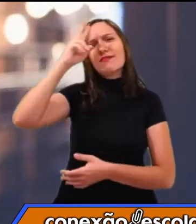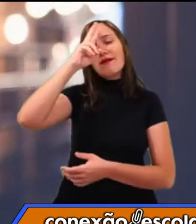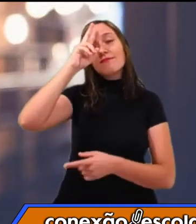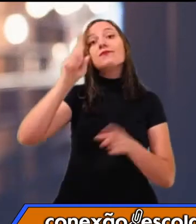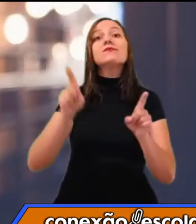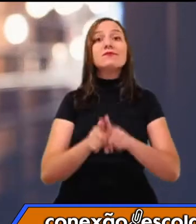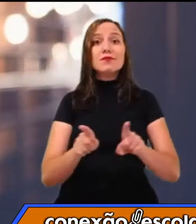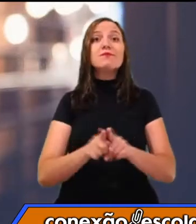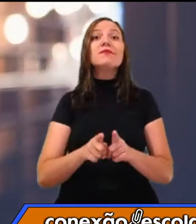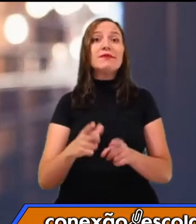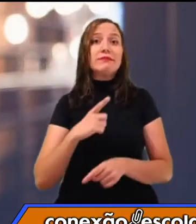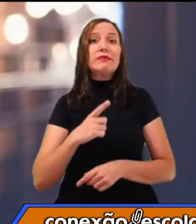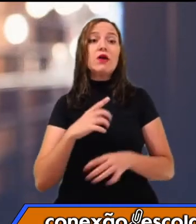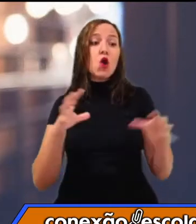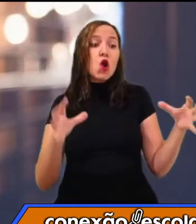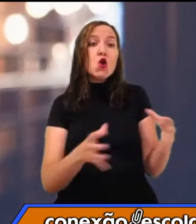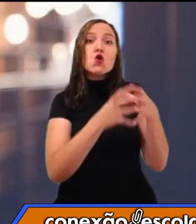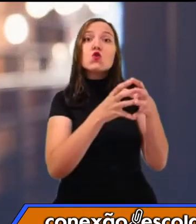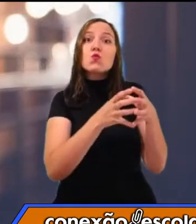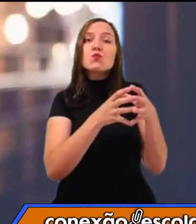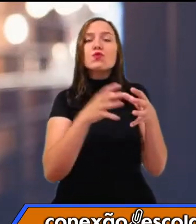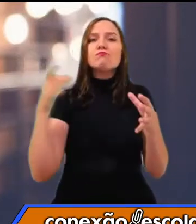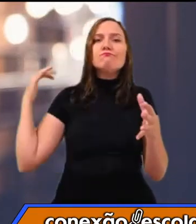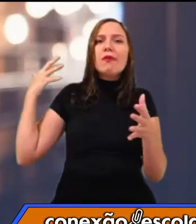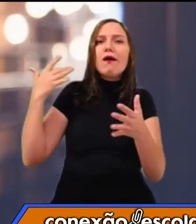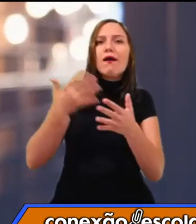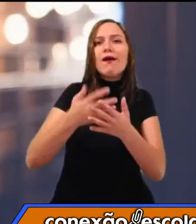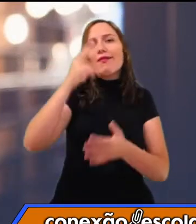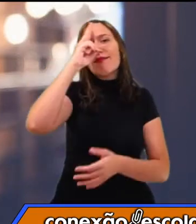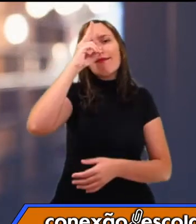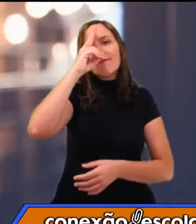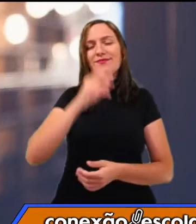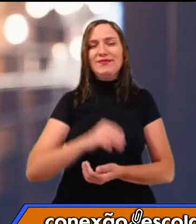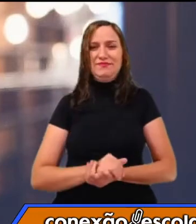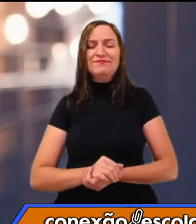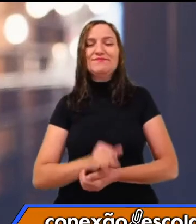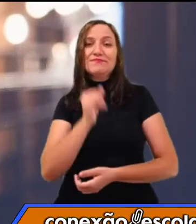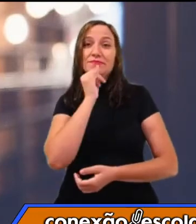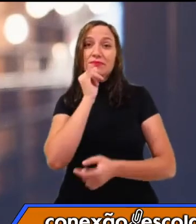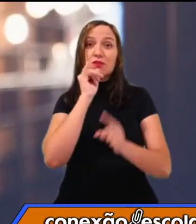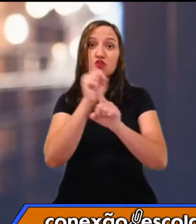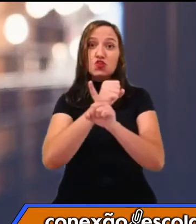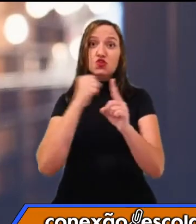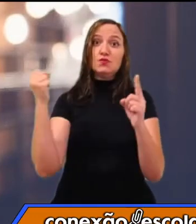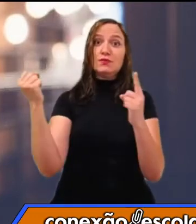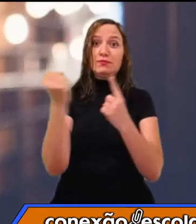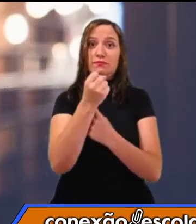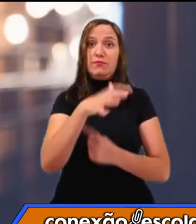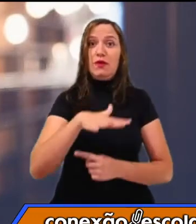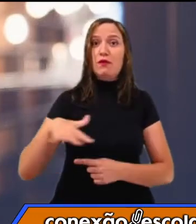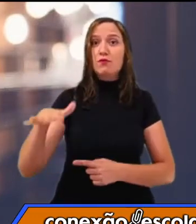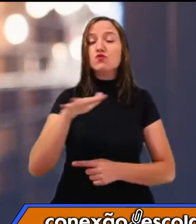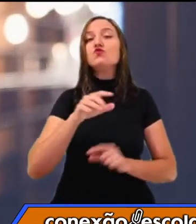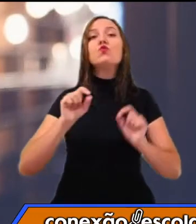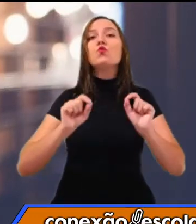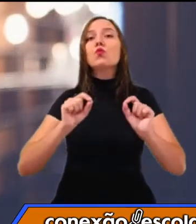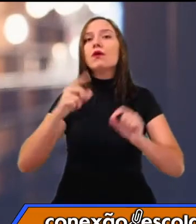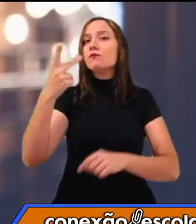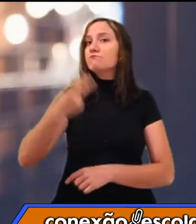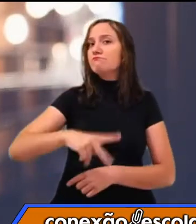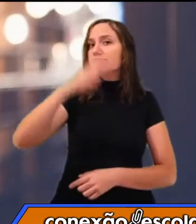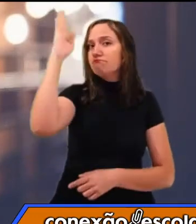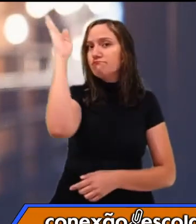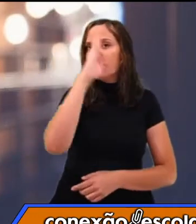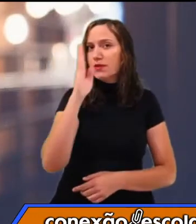né? Nós vivemos numa sociedade, por exemplo, nós formamos uma sociedade que chamamos de sociedade brasileira,